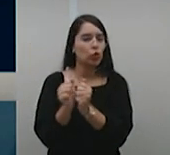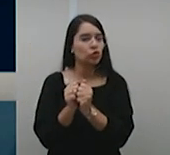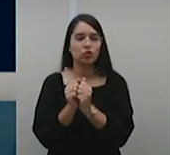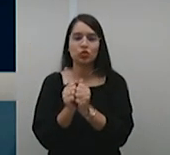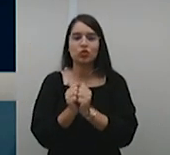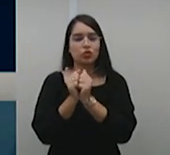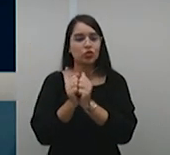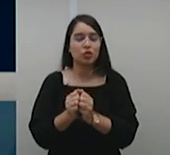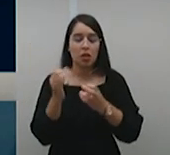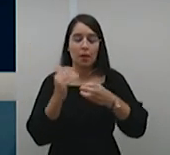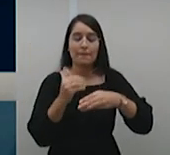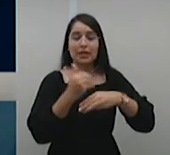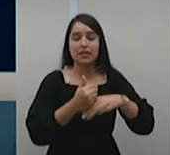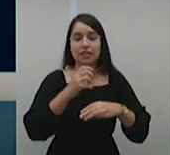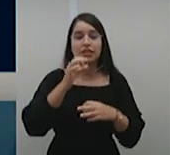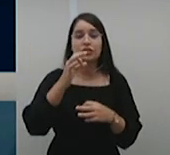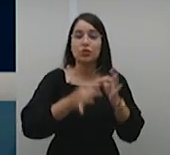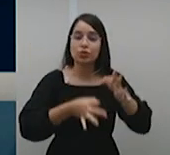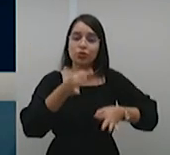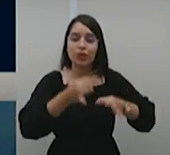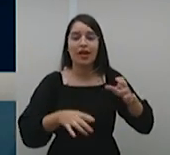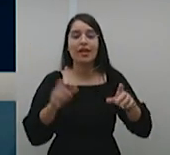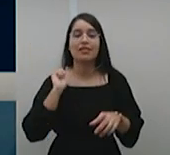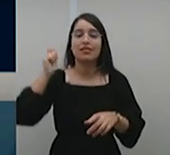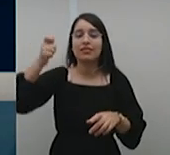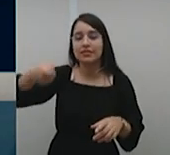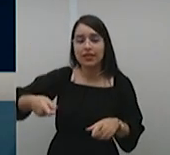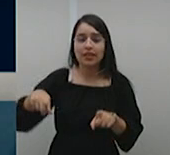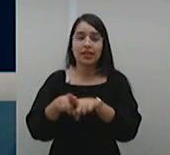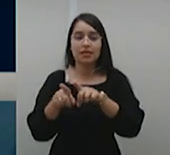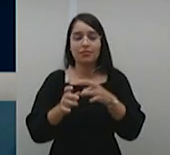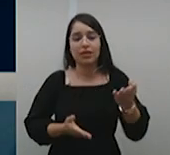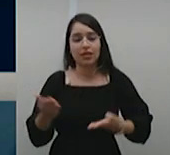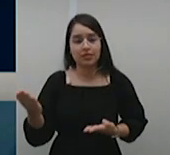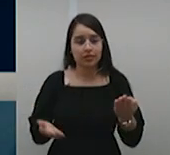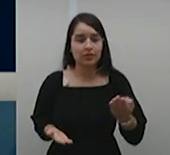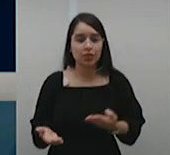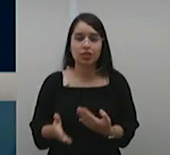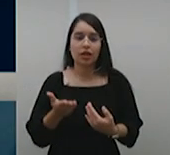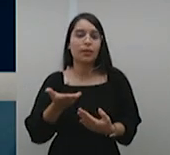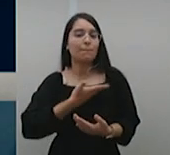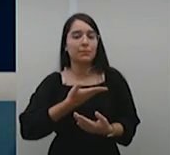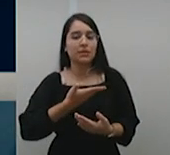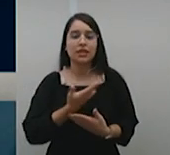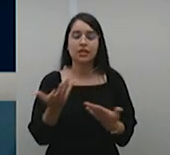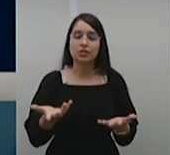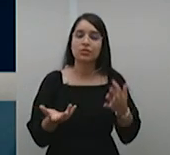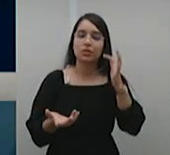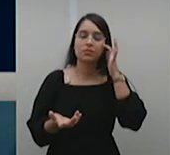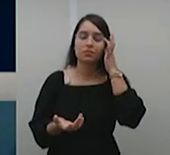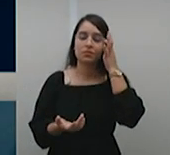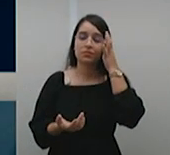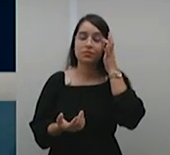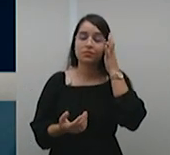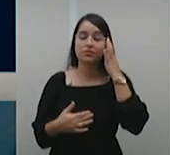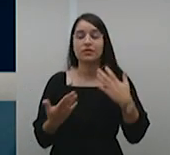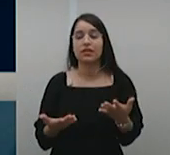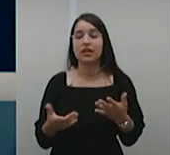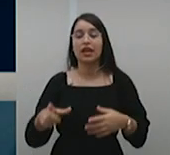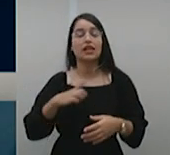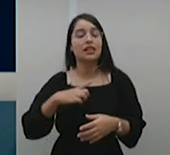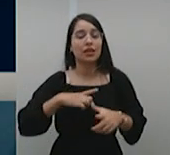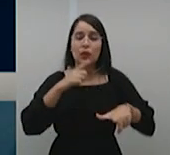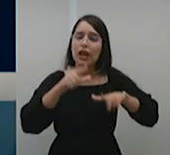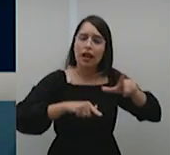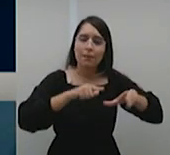ministros, juízes, servidores e colaboradores, honram o seu papel perante a sociedade e entregam